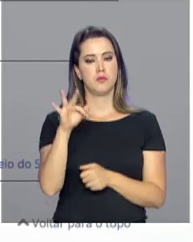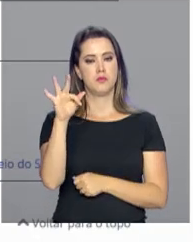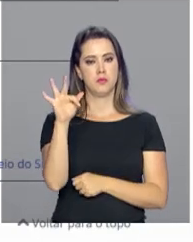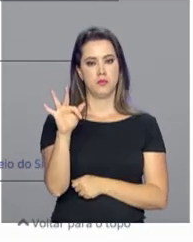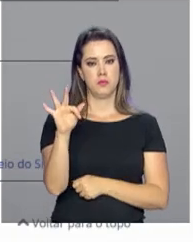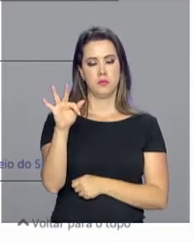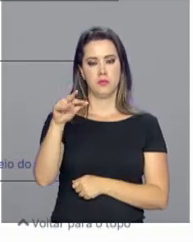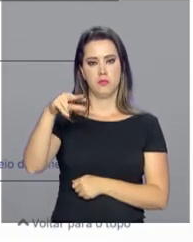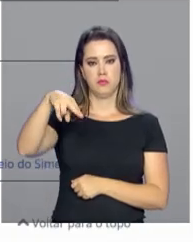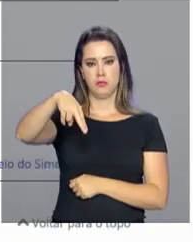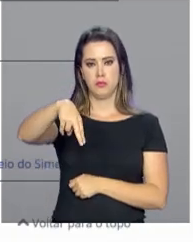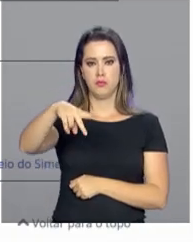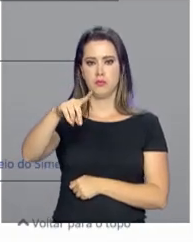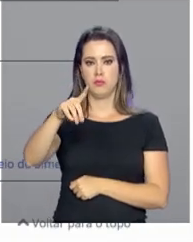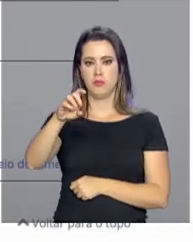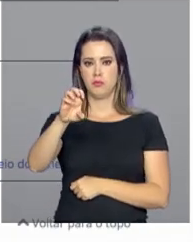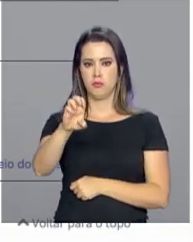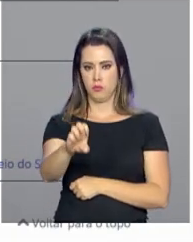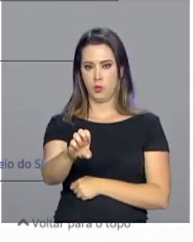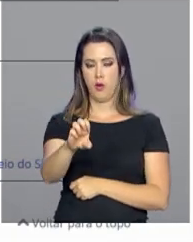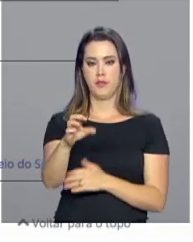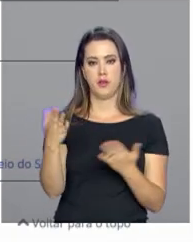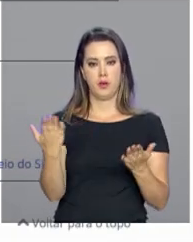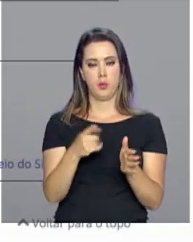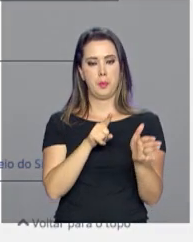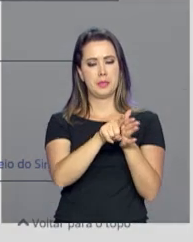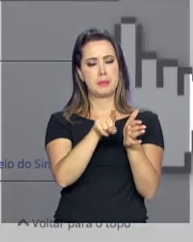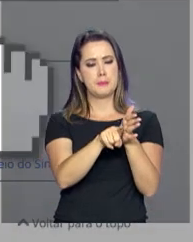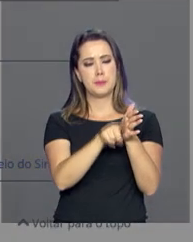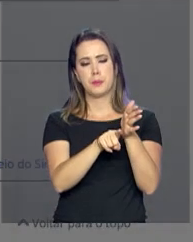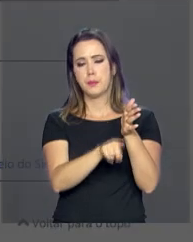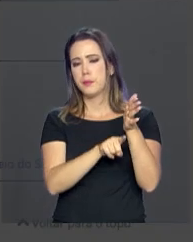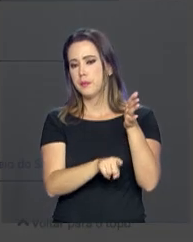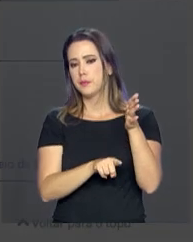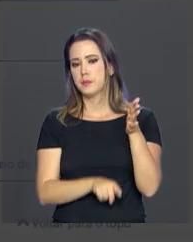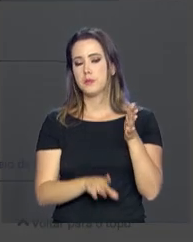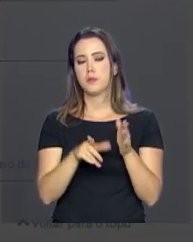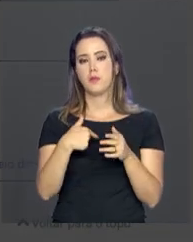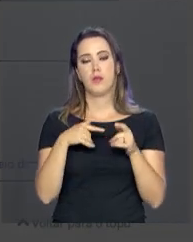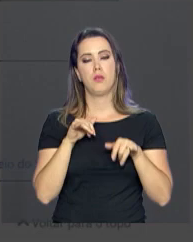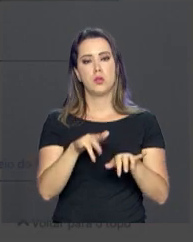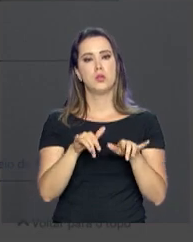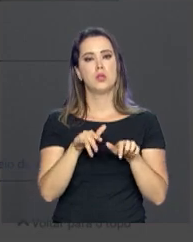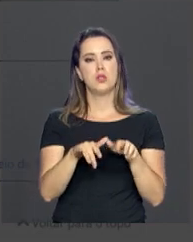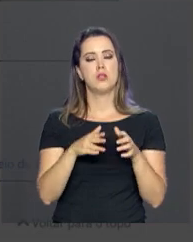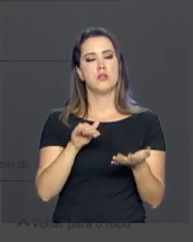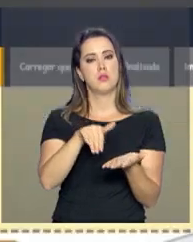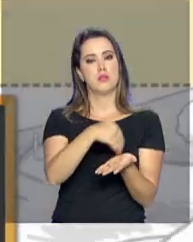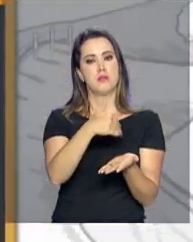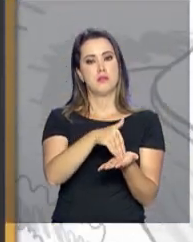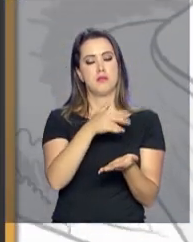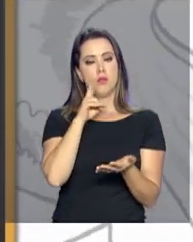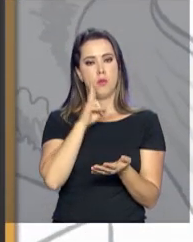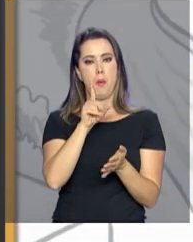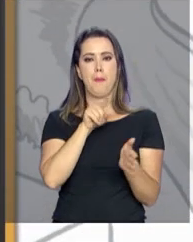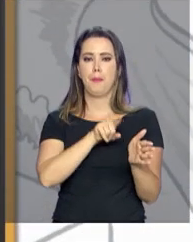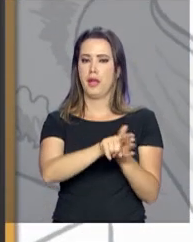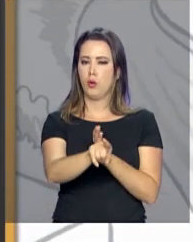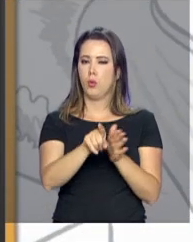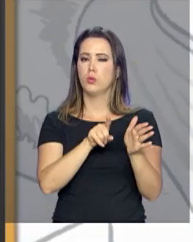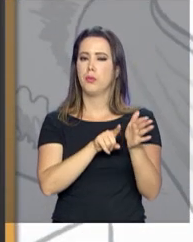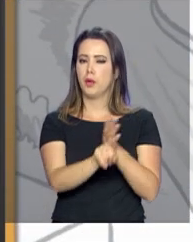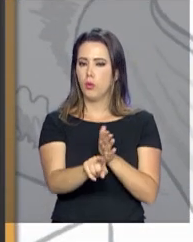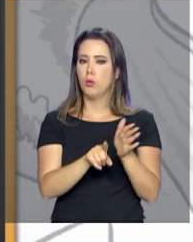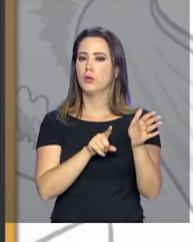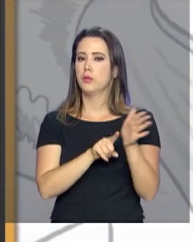de Desenvolvimento da Educação faz uma pesquisa em todo o país. Os formulários estão na internet. São perguntas sobre